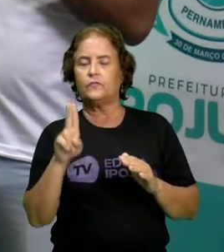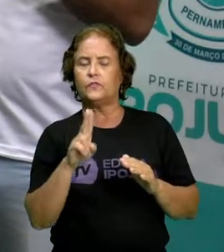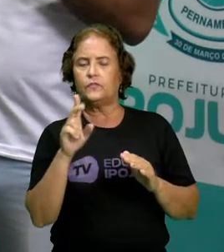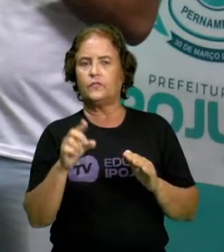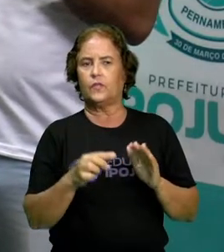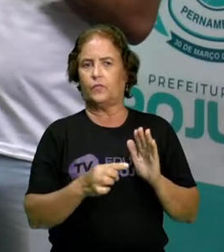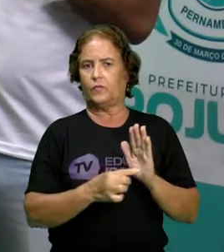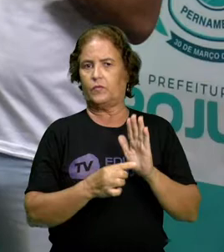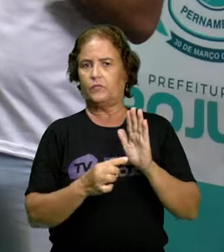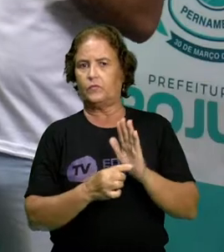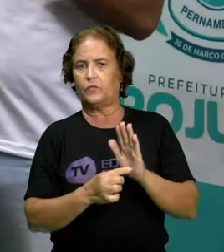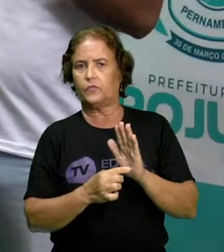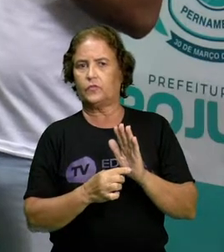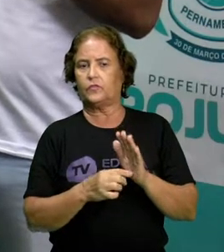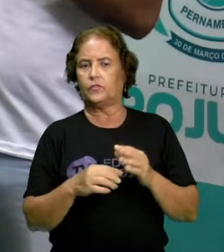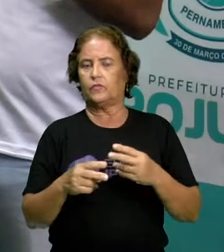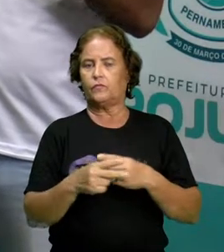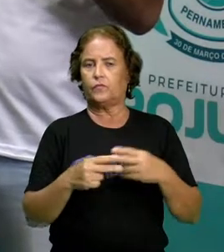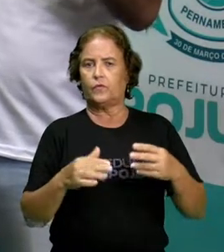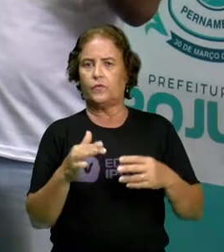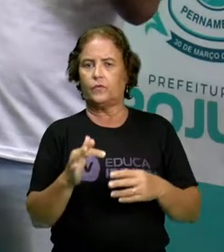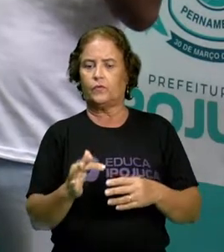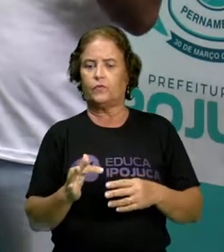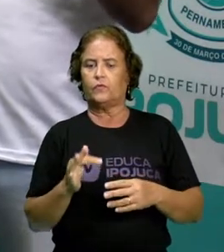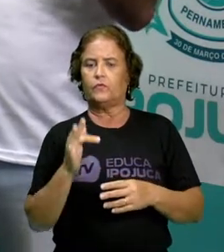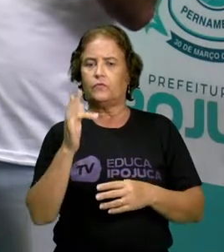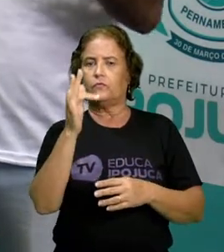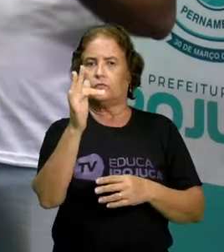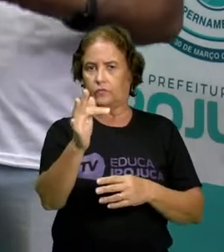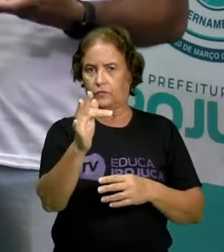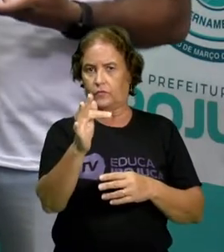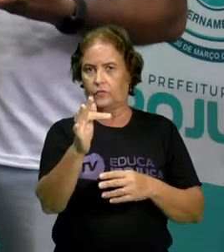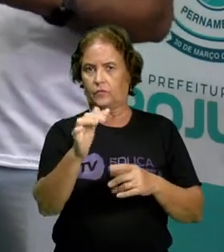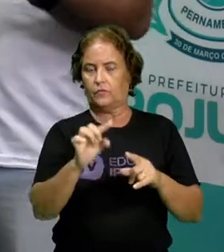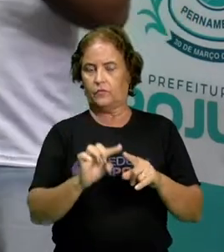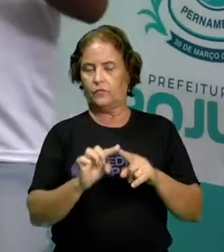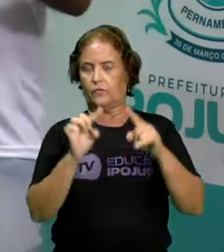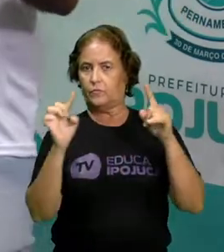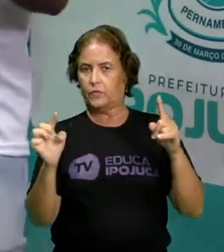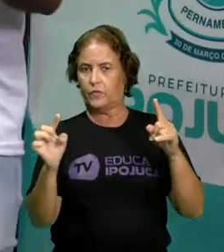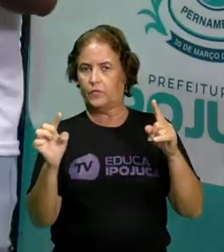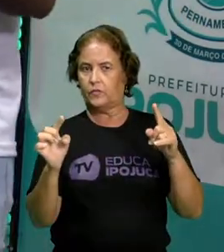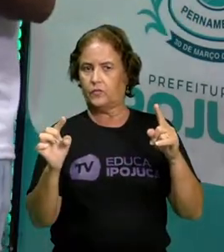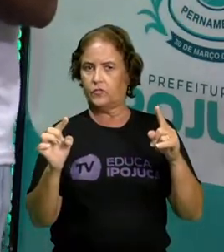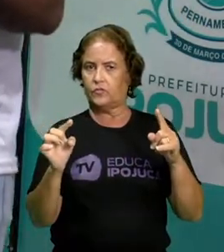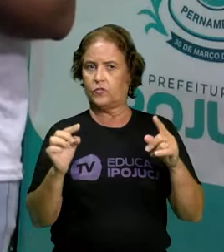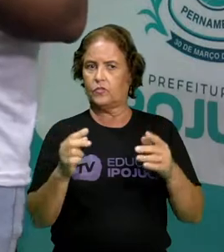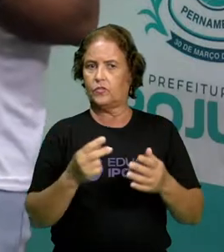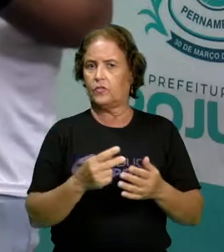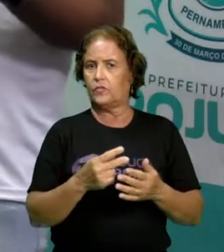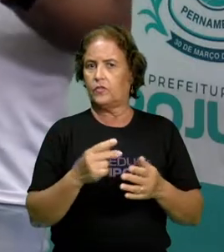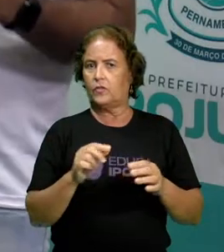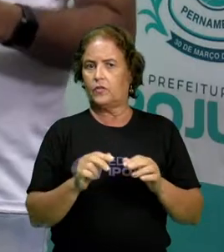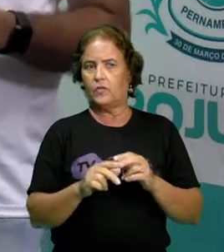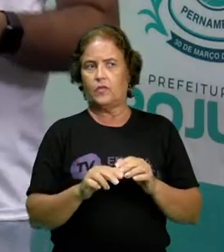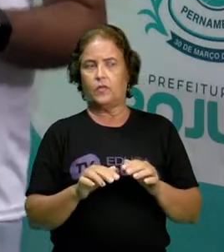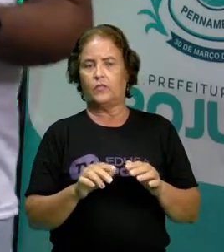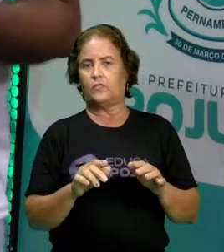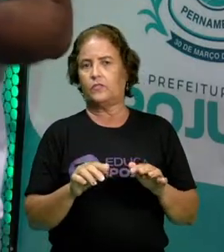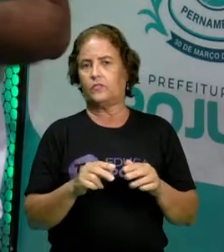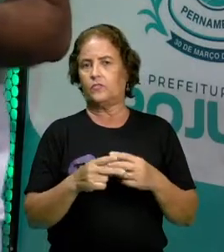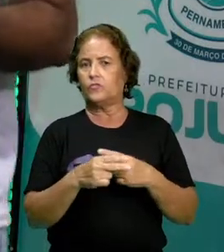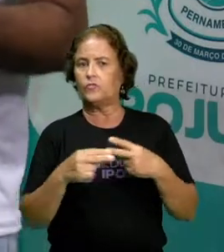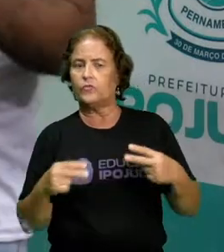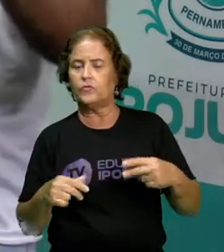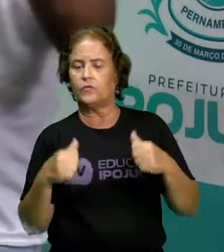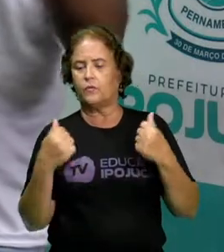futuras, ações futuras, mas que essas ações podem ou não acontecer.